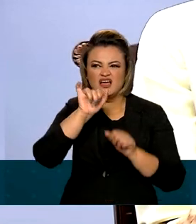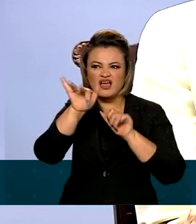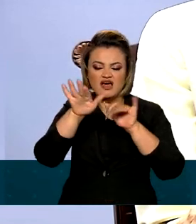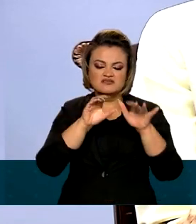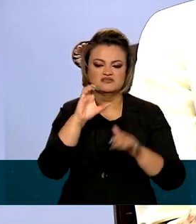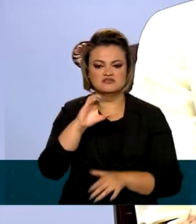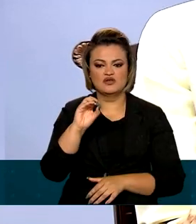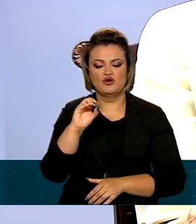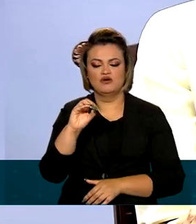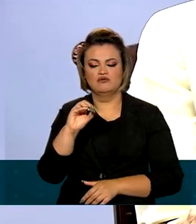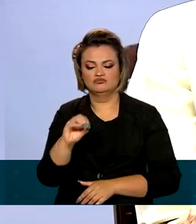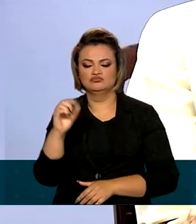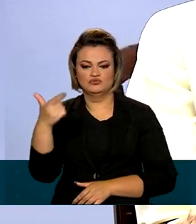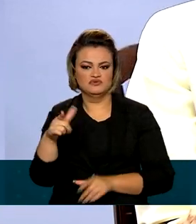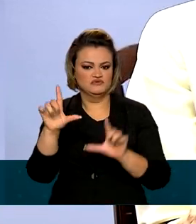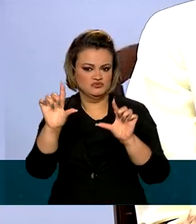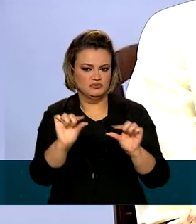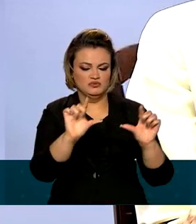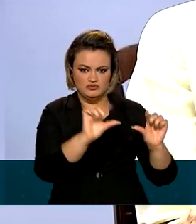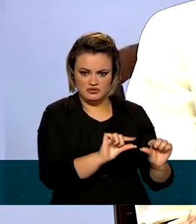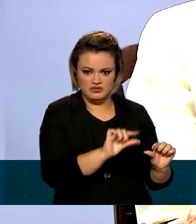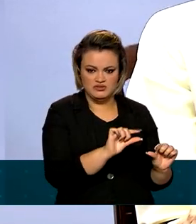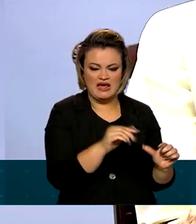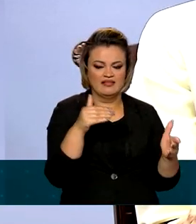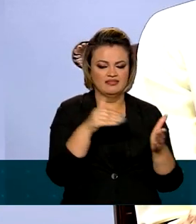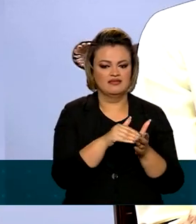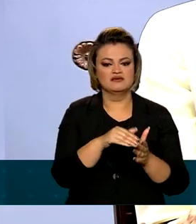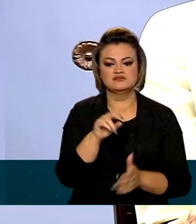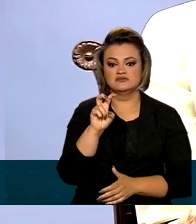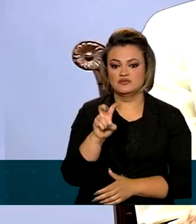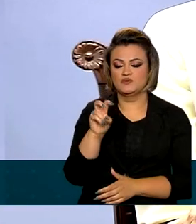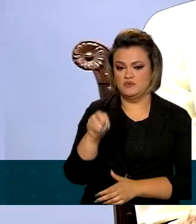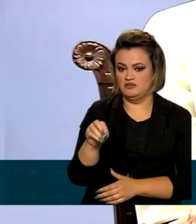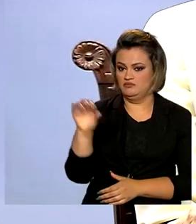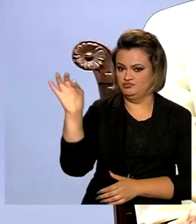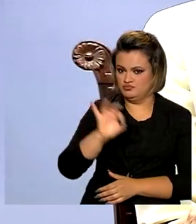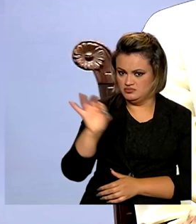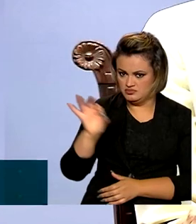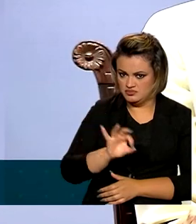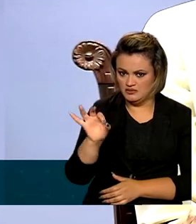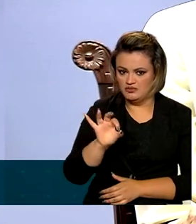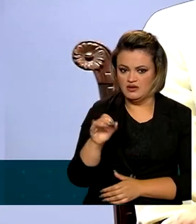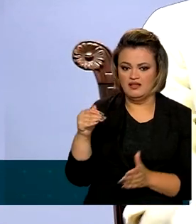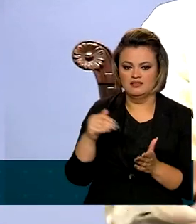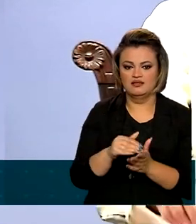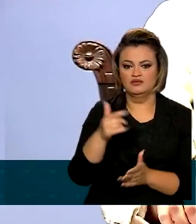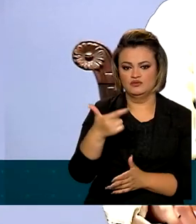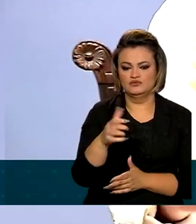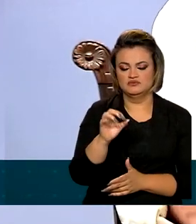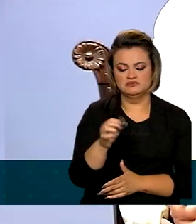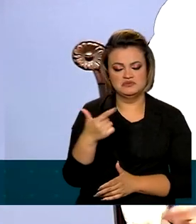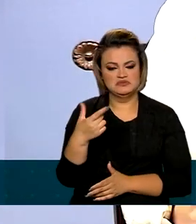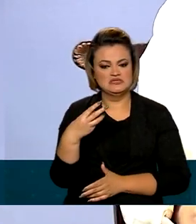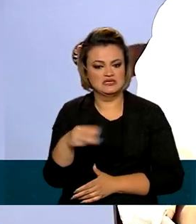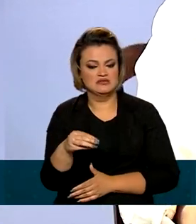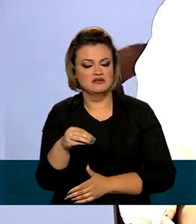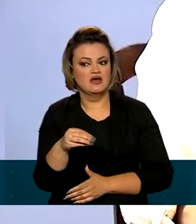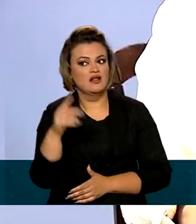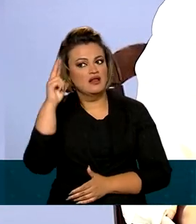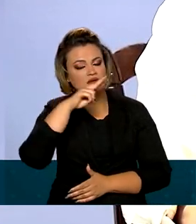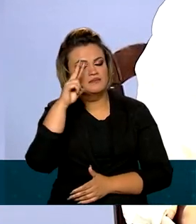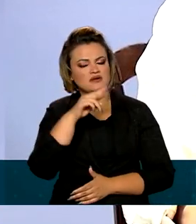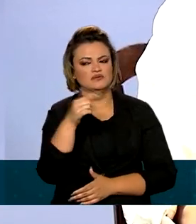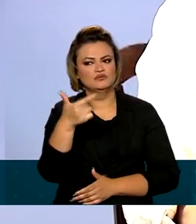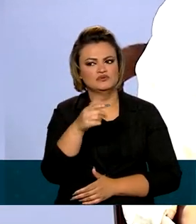estufa em até 50% até 2030, tomando como base o ano de